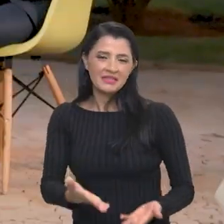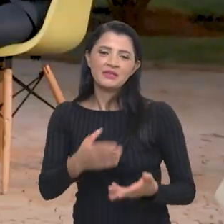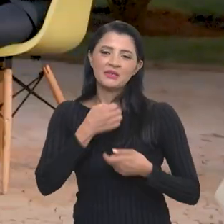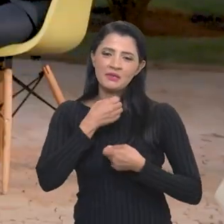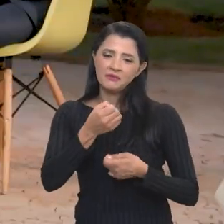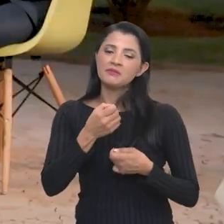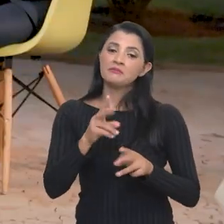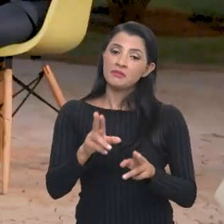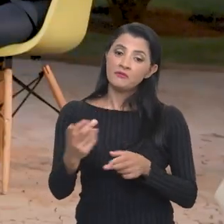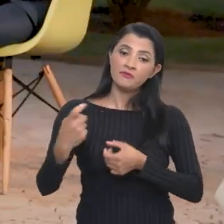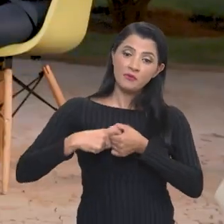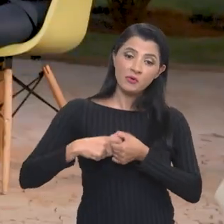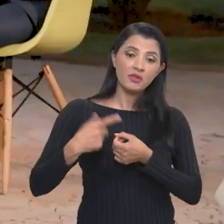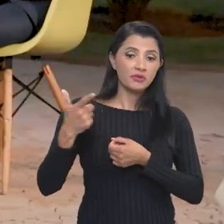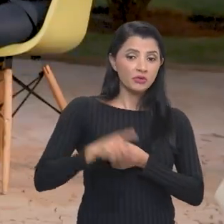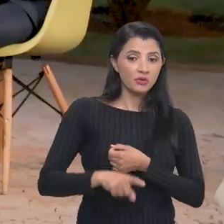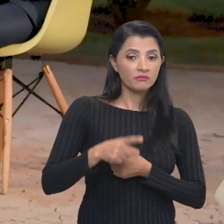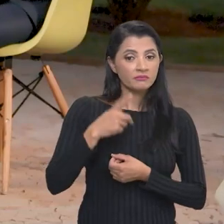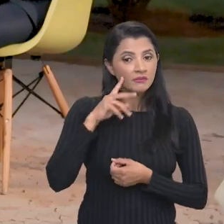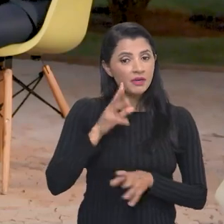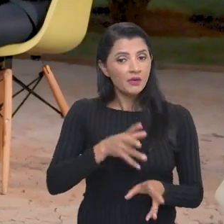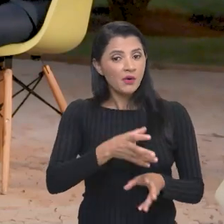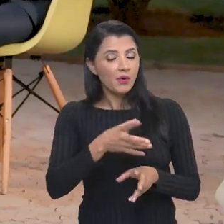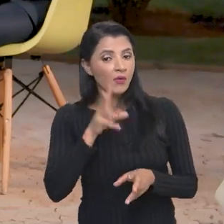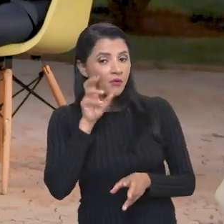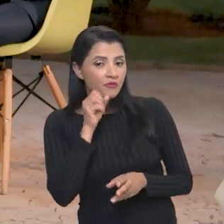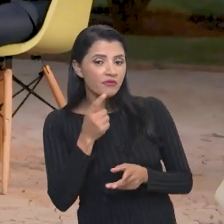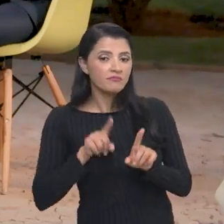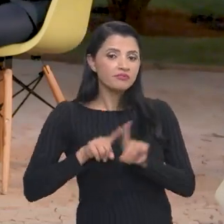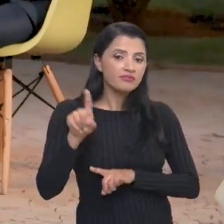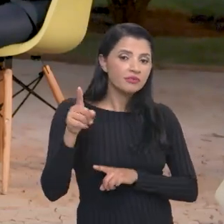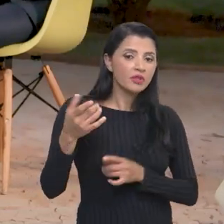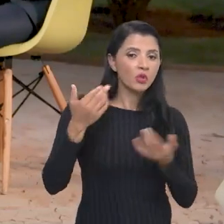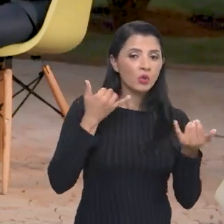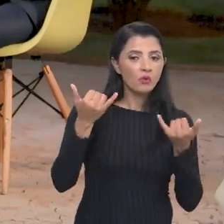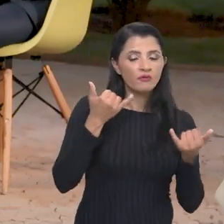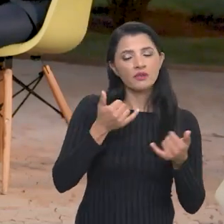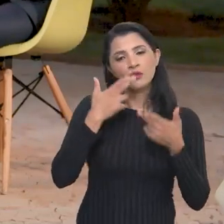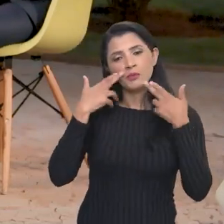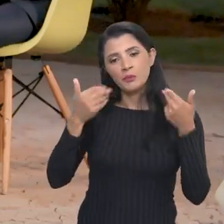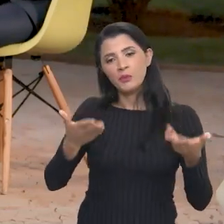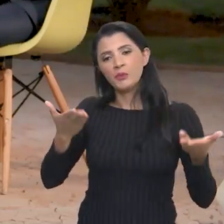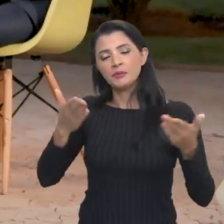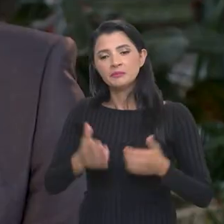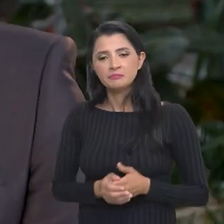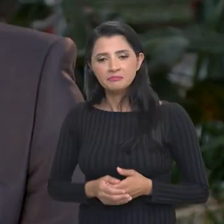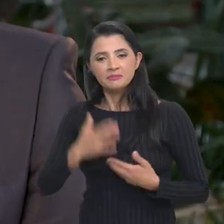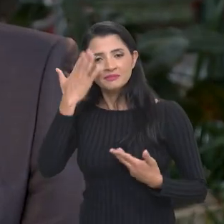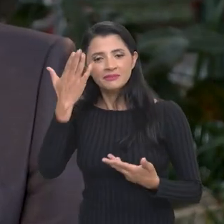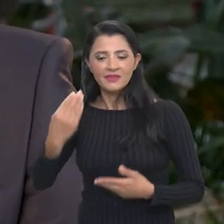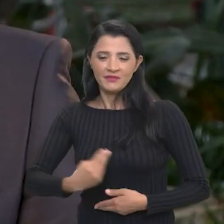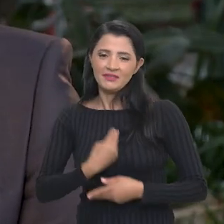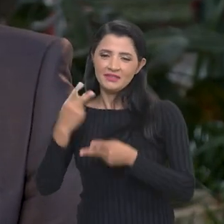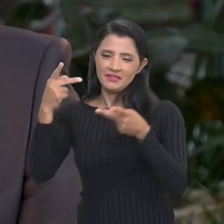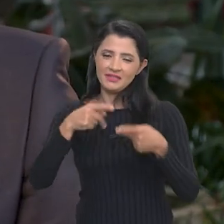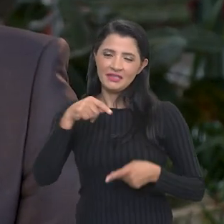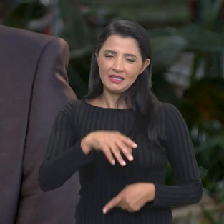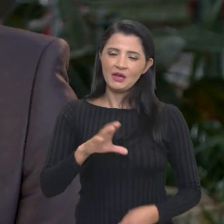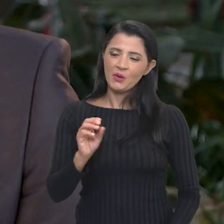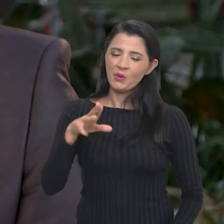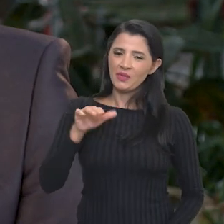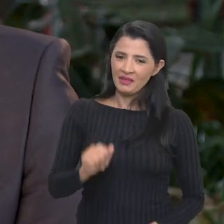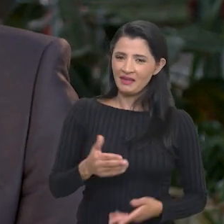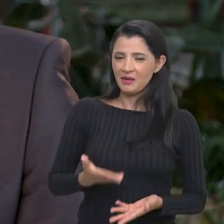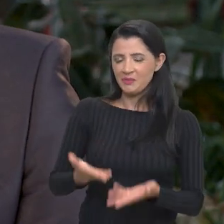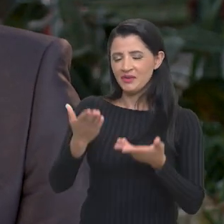agradeço pela entrevista espero voltar outras vezes para ouvir novos recordes e novas boas notícias. Agradeço também a visita de vocês